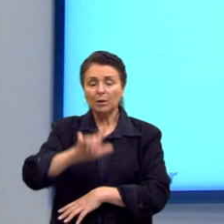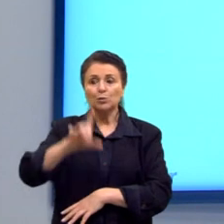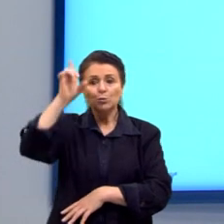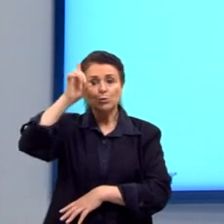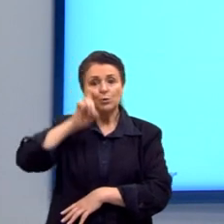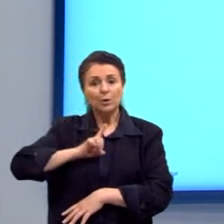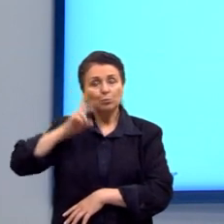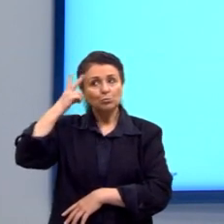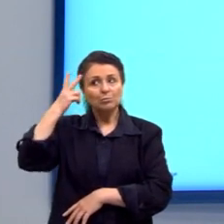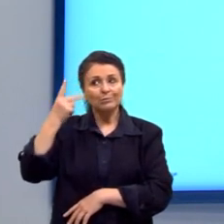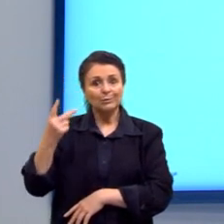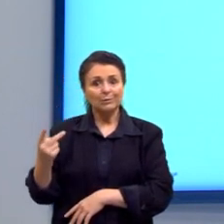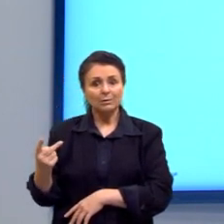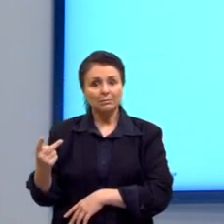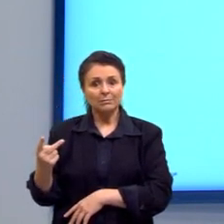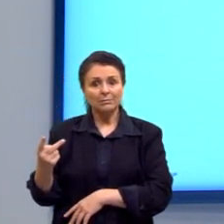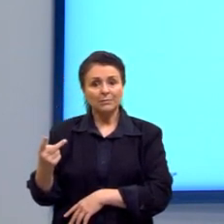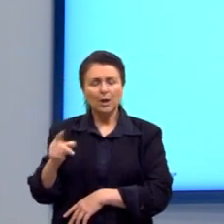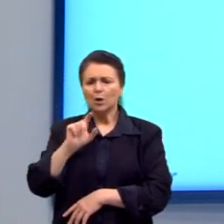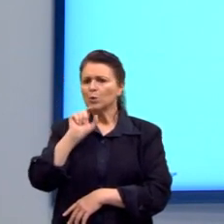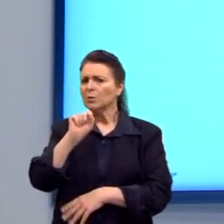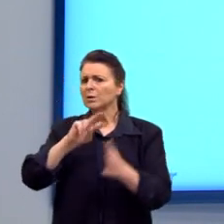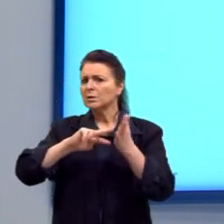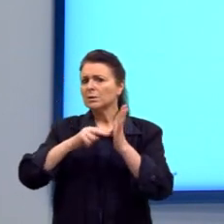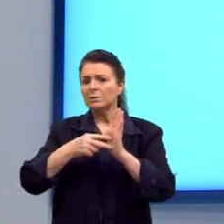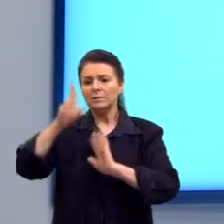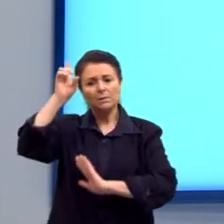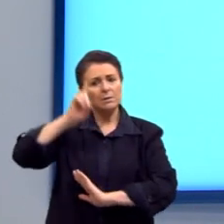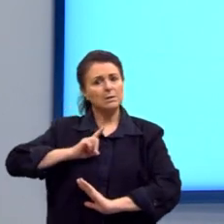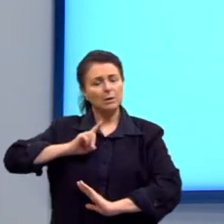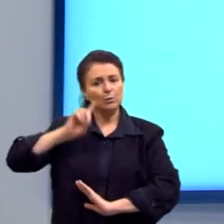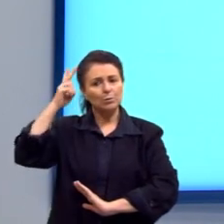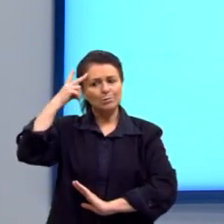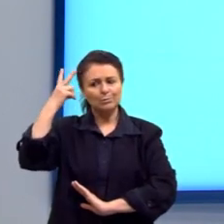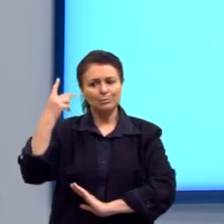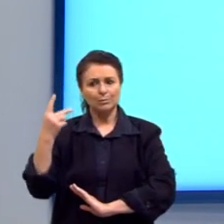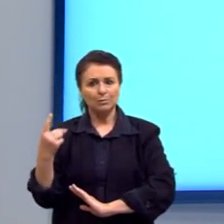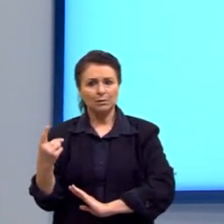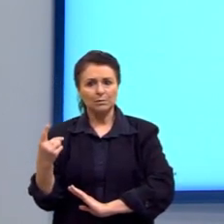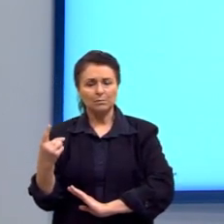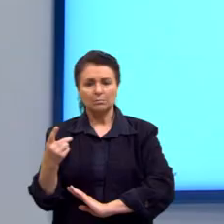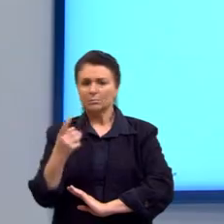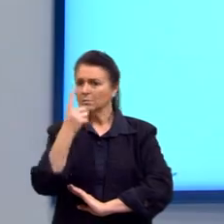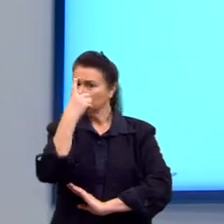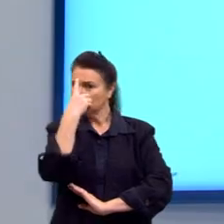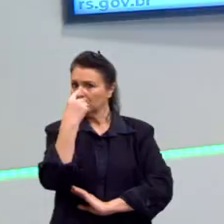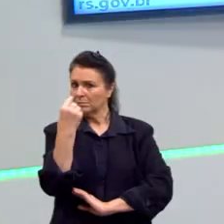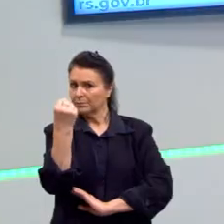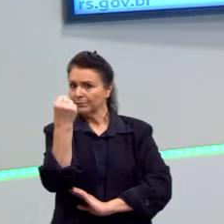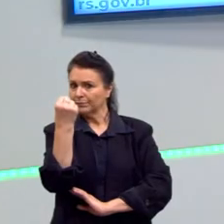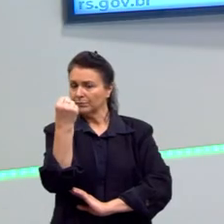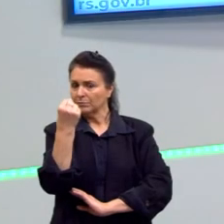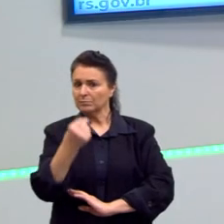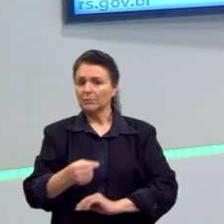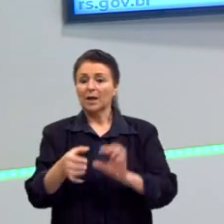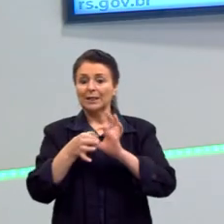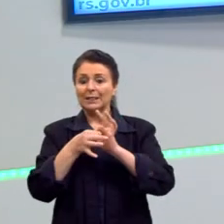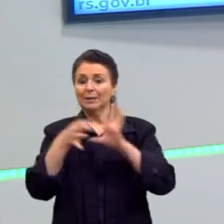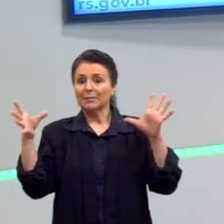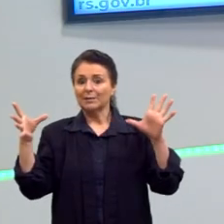justnaturalismo. O que são os direitos naturais que o John Luke vai trazer? A liberdade e a propriedade.